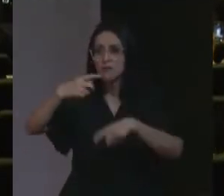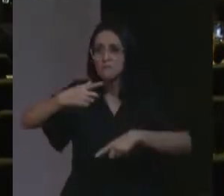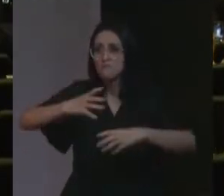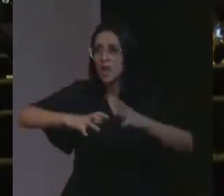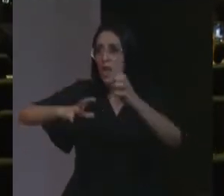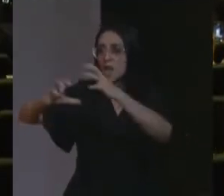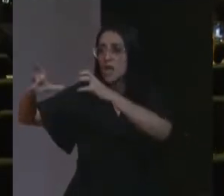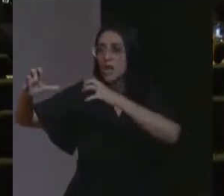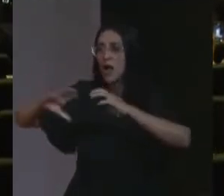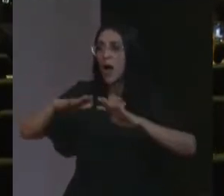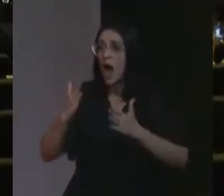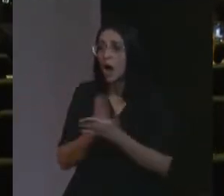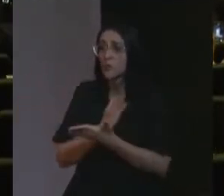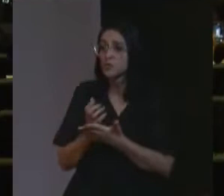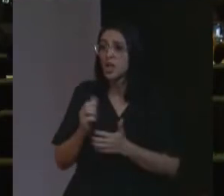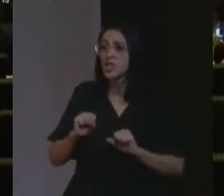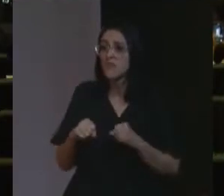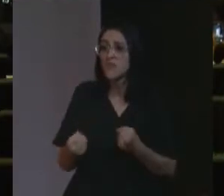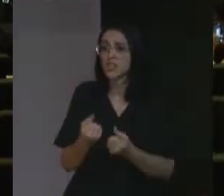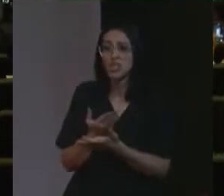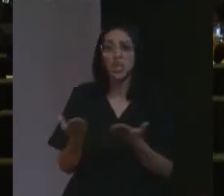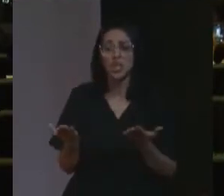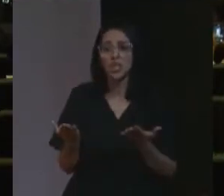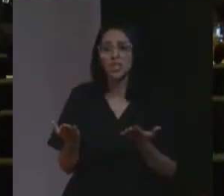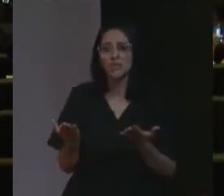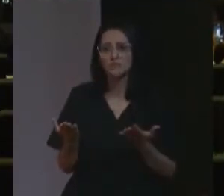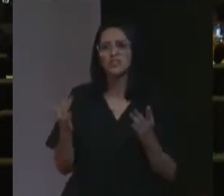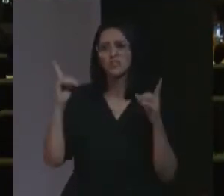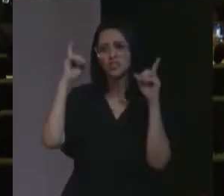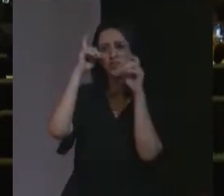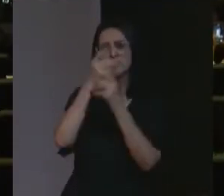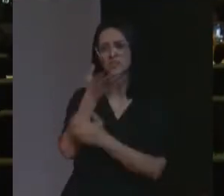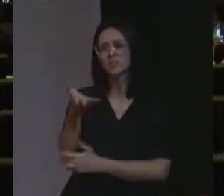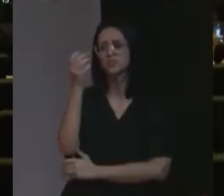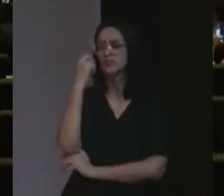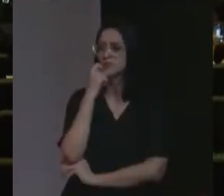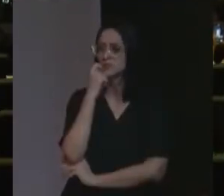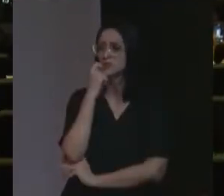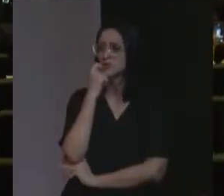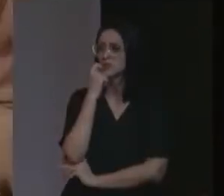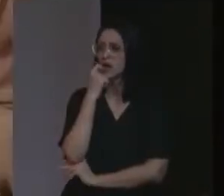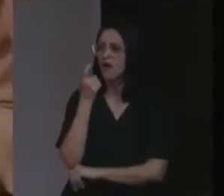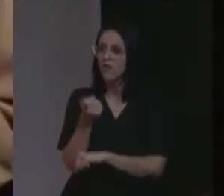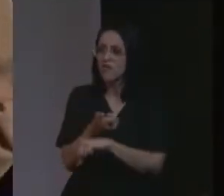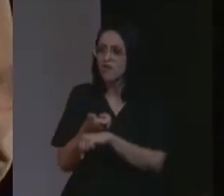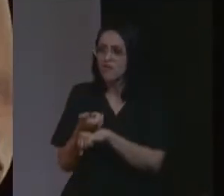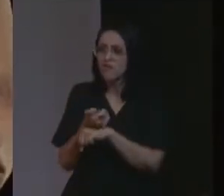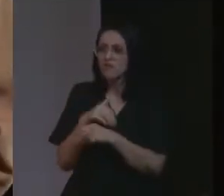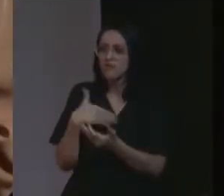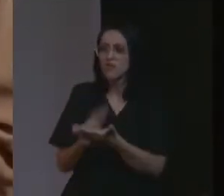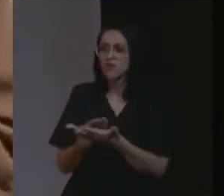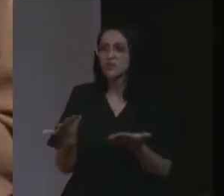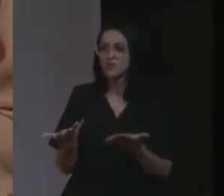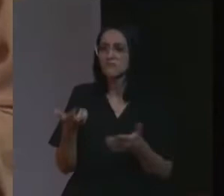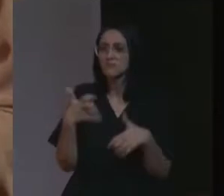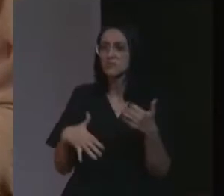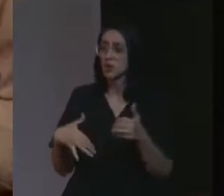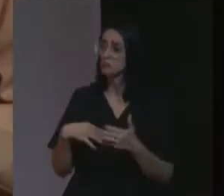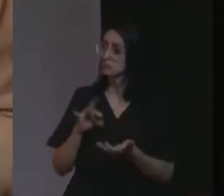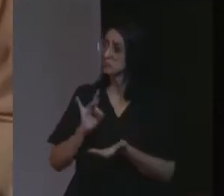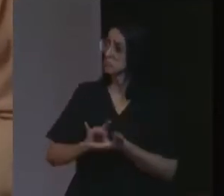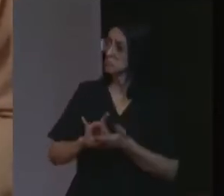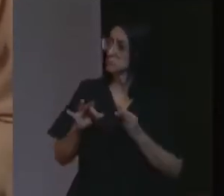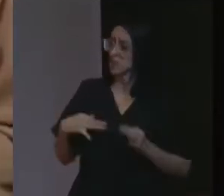com gente que ainda defende ele. É difícil isso. Porque existe fake news. Aí foram falados aqui, realmente,